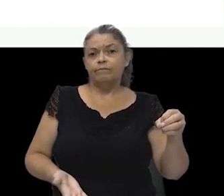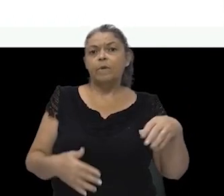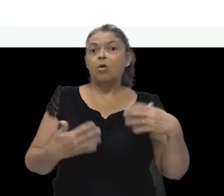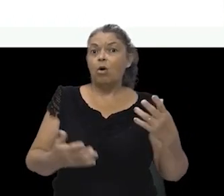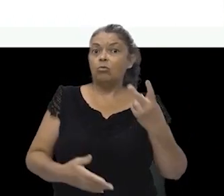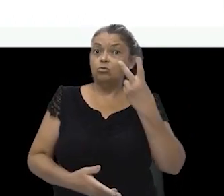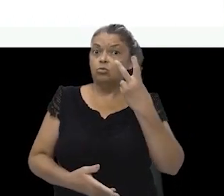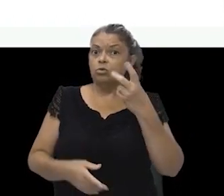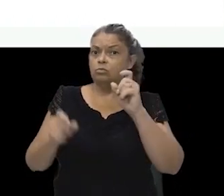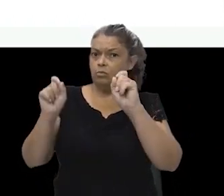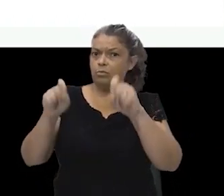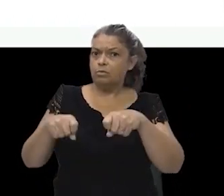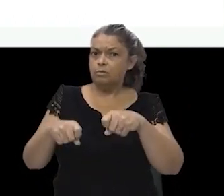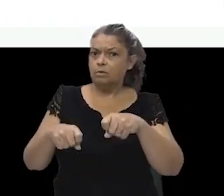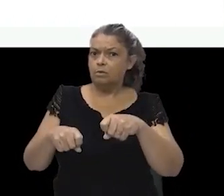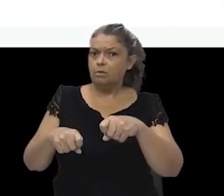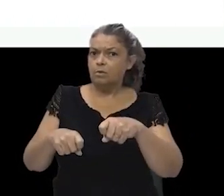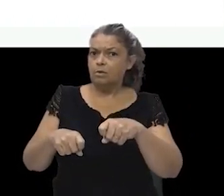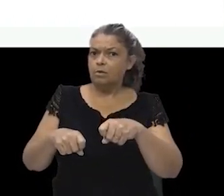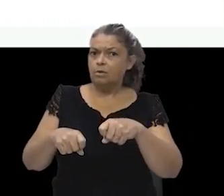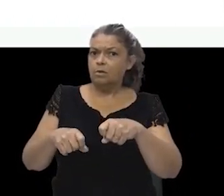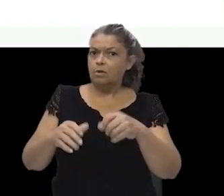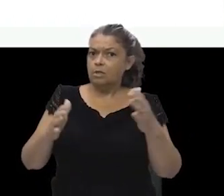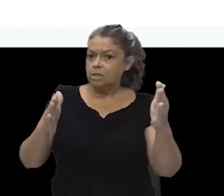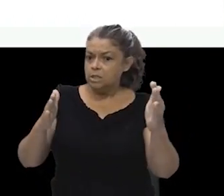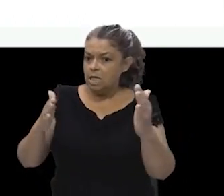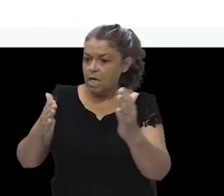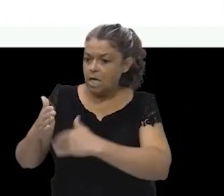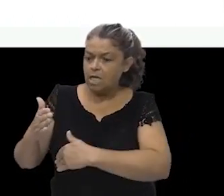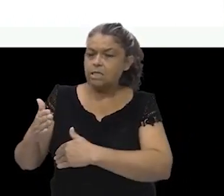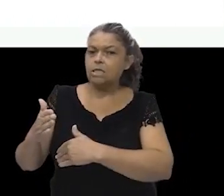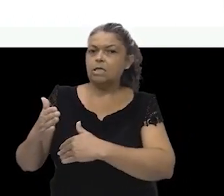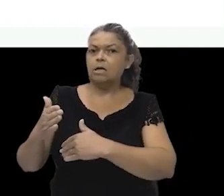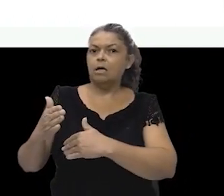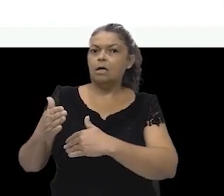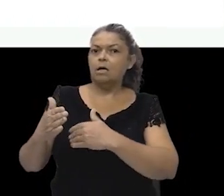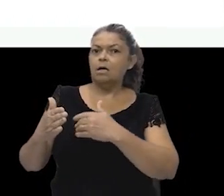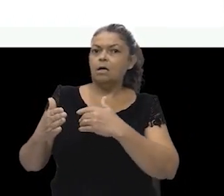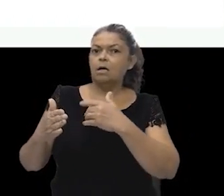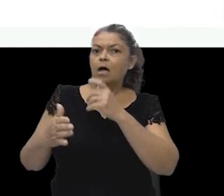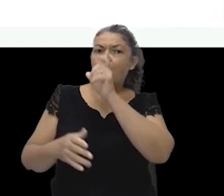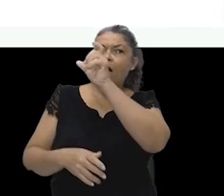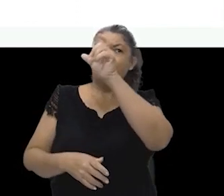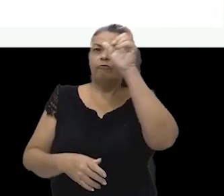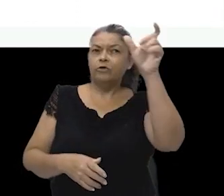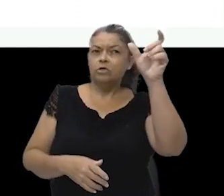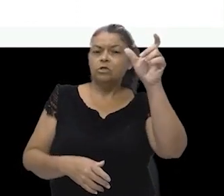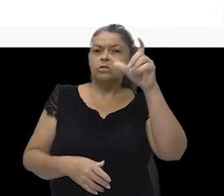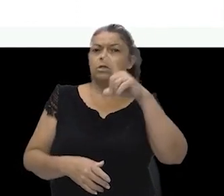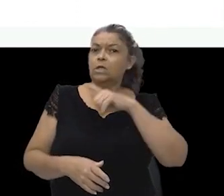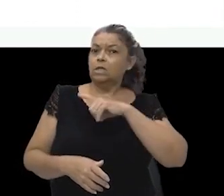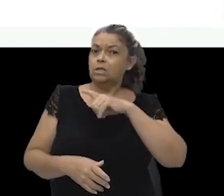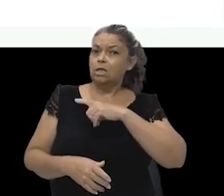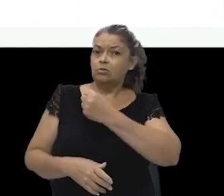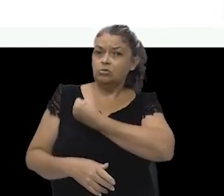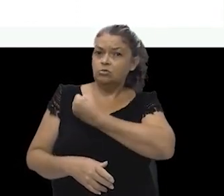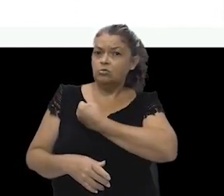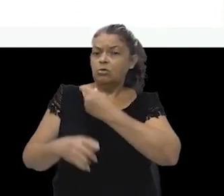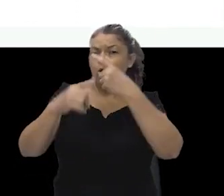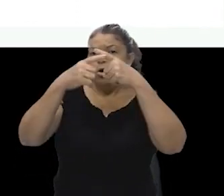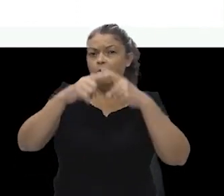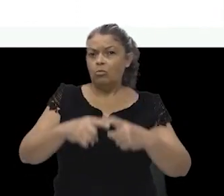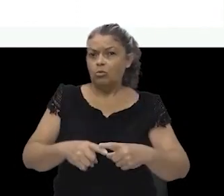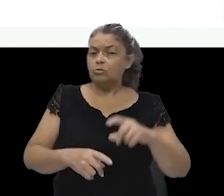A probabilidade de se retirar a um acaso, aquelas fichas que contêm números múltiplos de 5,